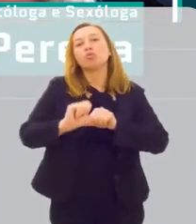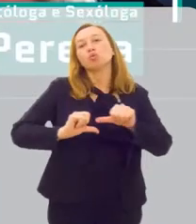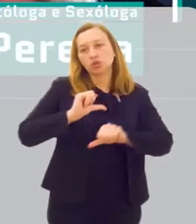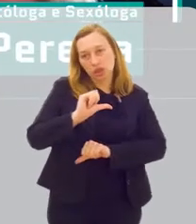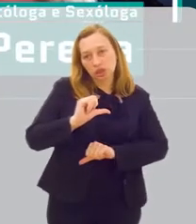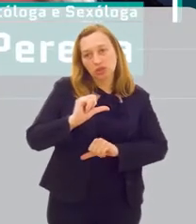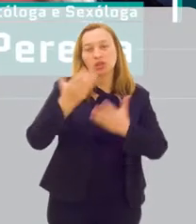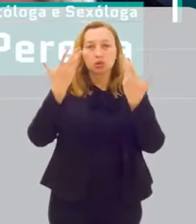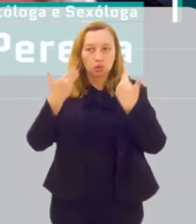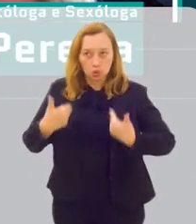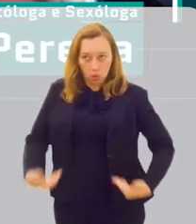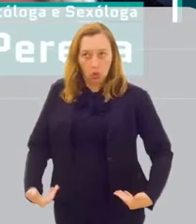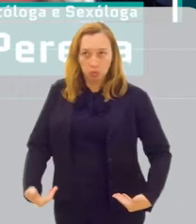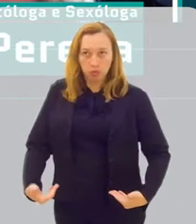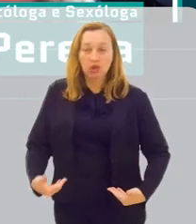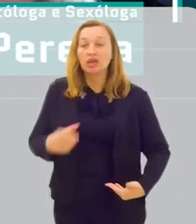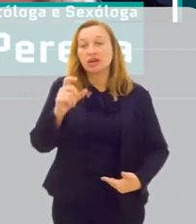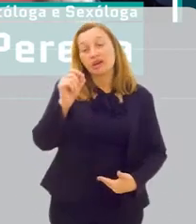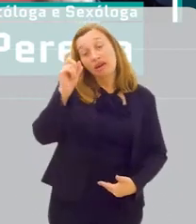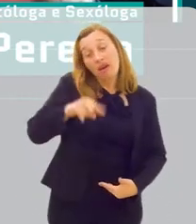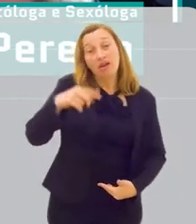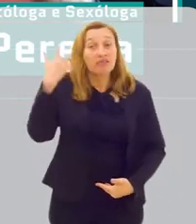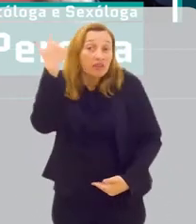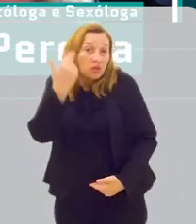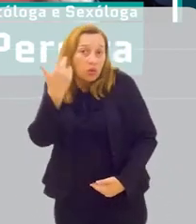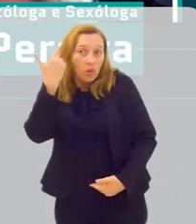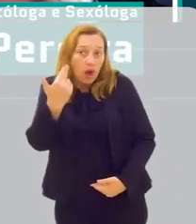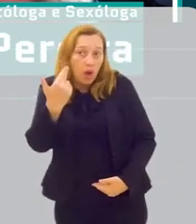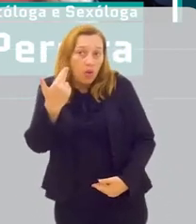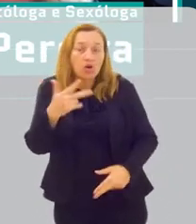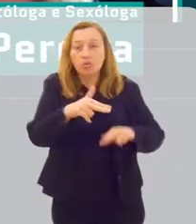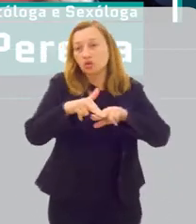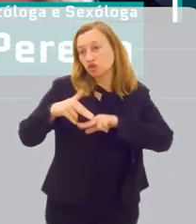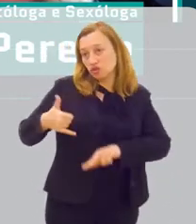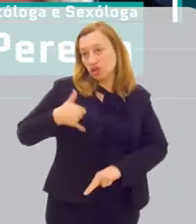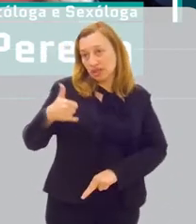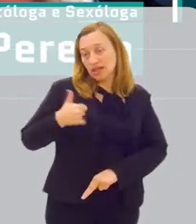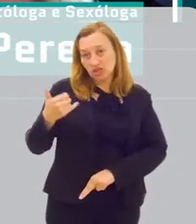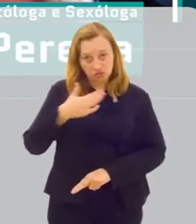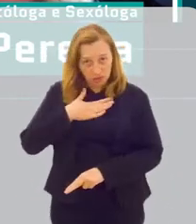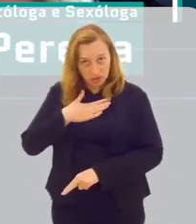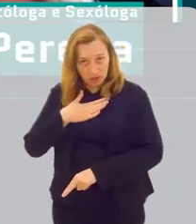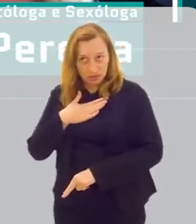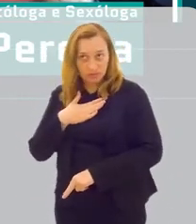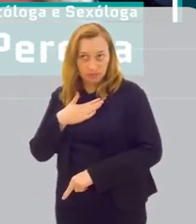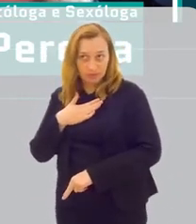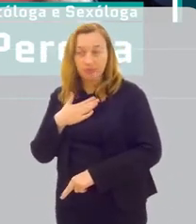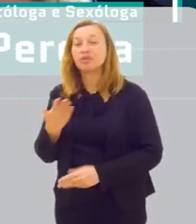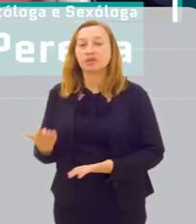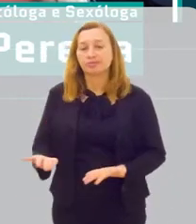houveram mudanças no meu corpo, que é natural em função da minha idade.